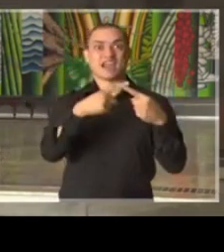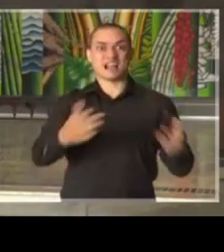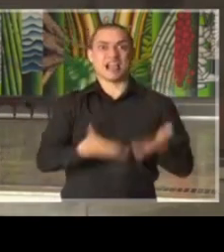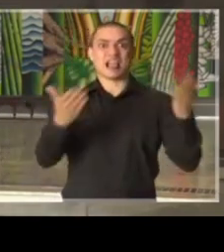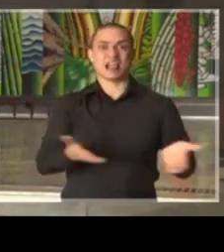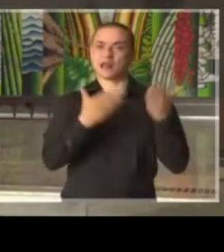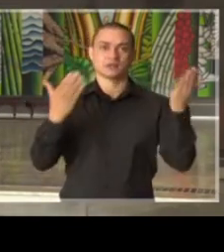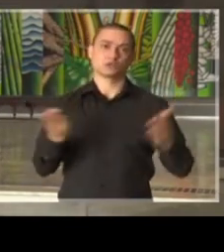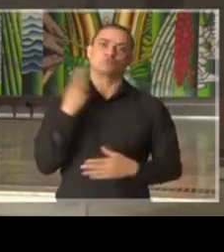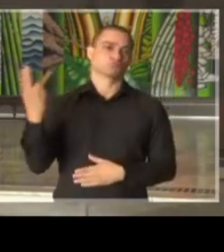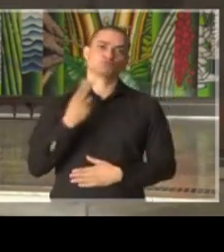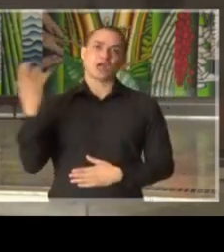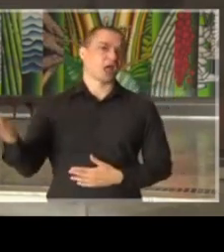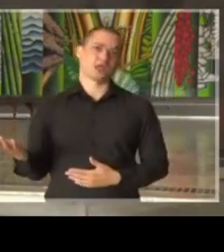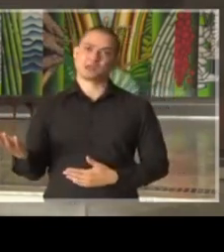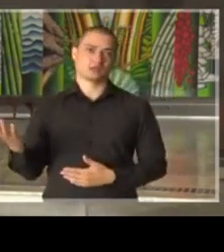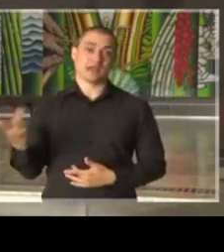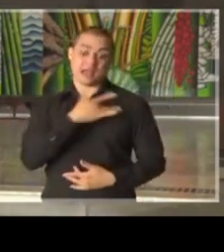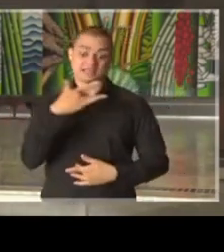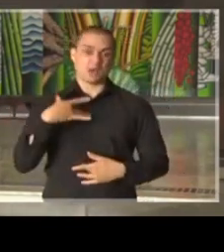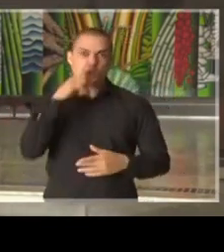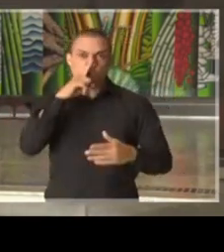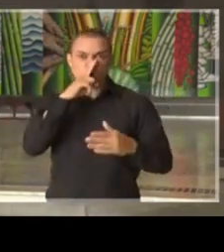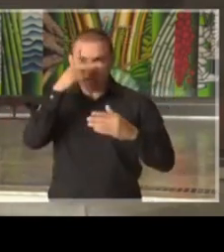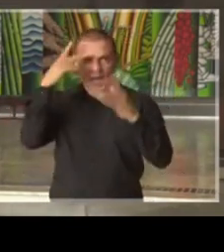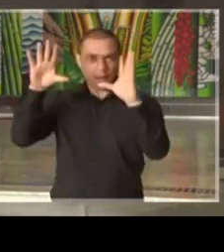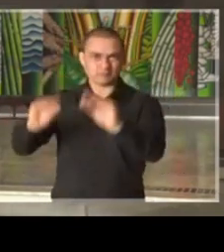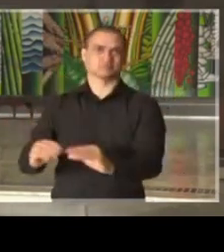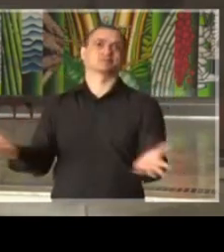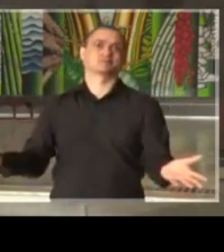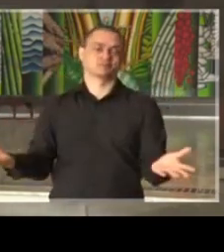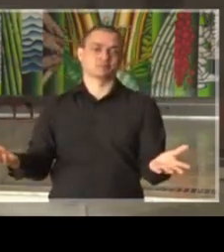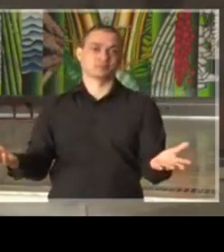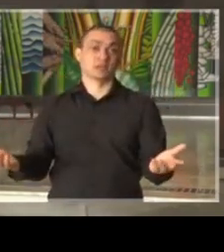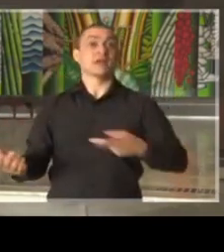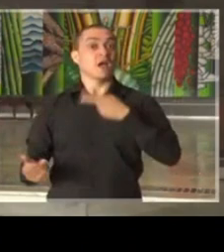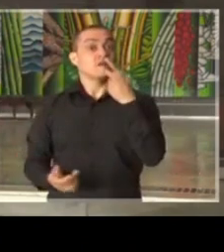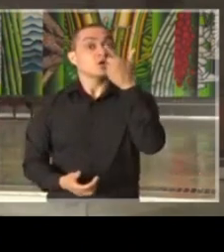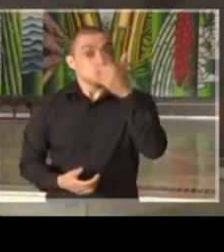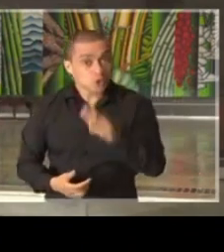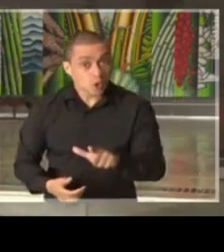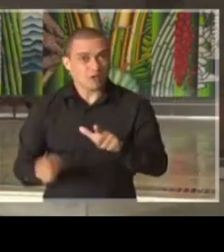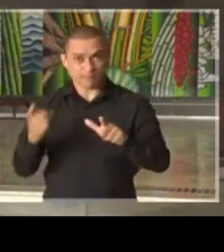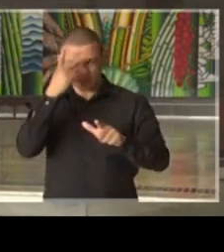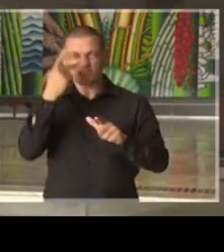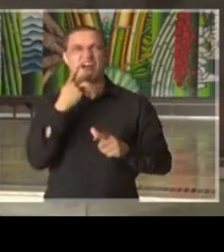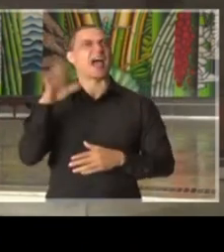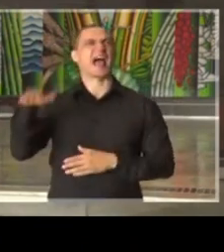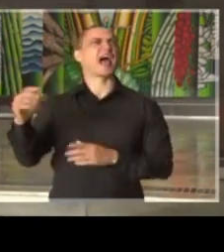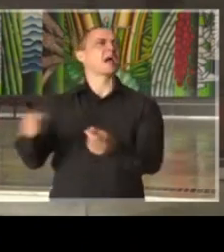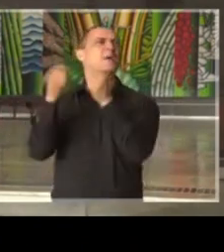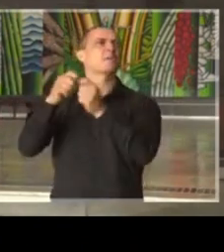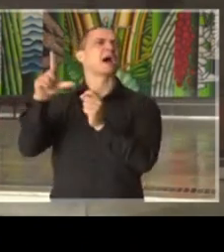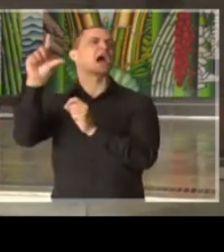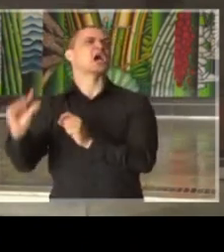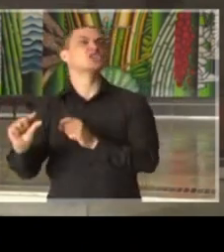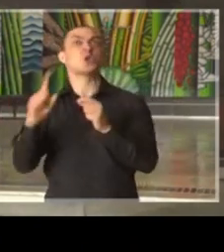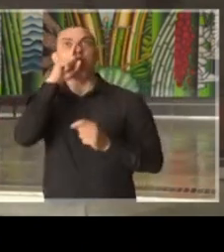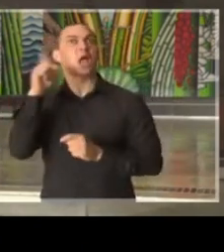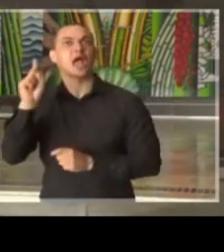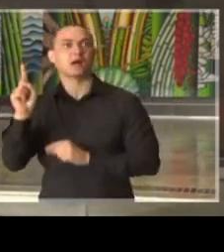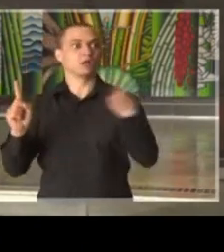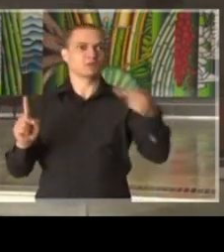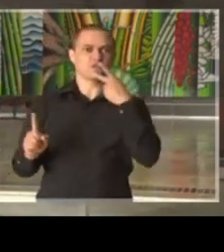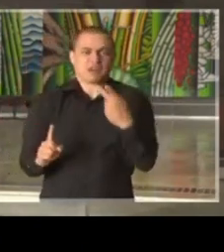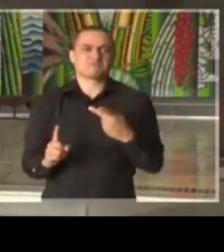públicos, colocando em risco a saúde da população. Repudio tanto os que minimizam, quanto aqueles que insistem em